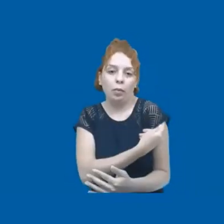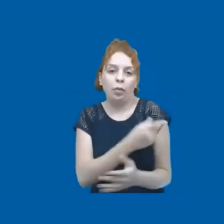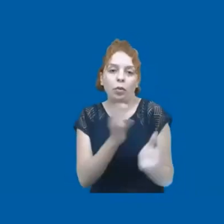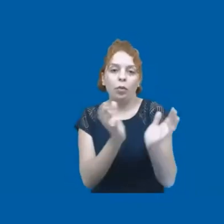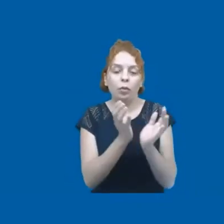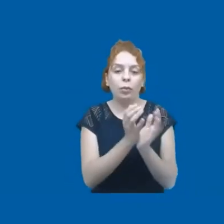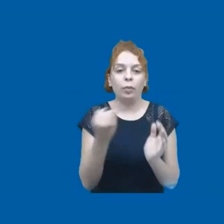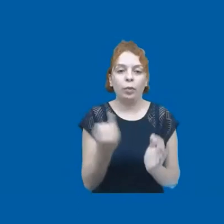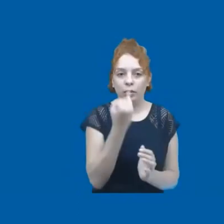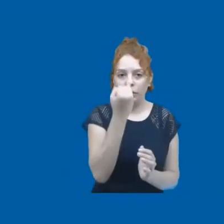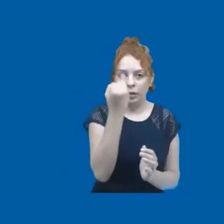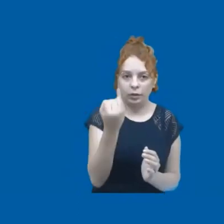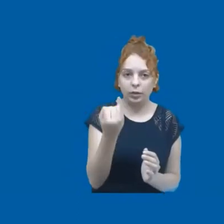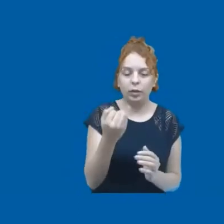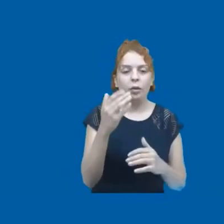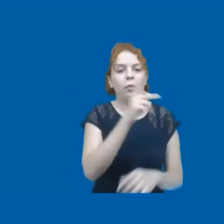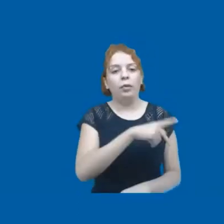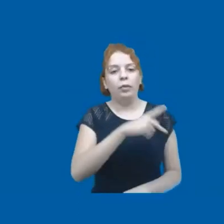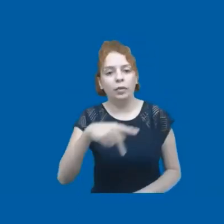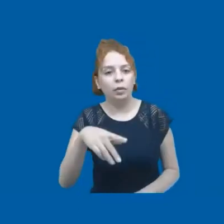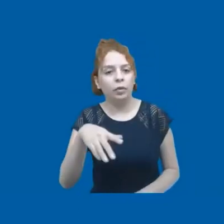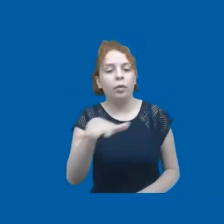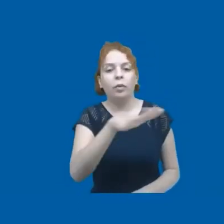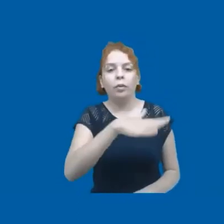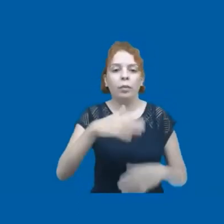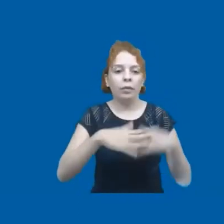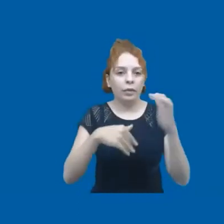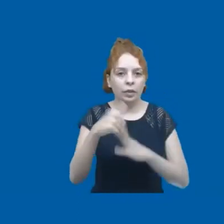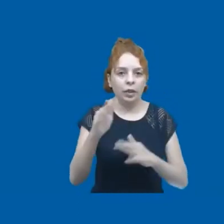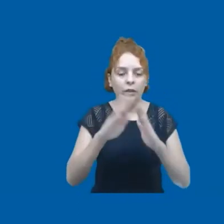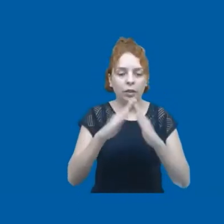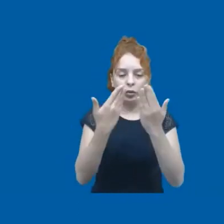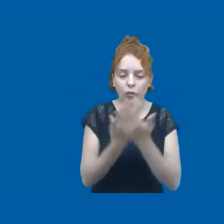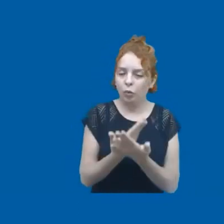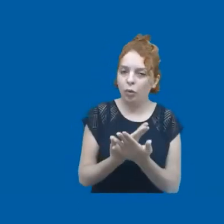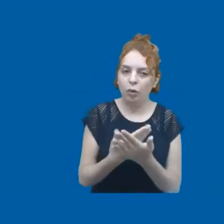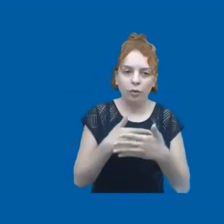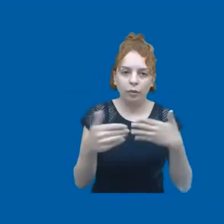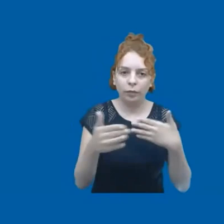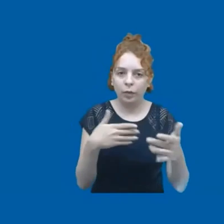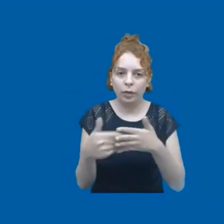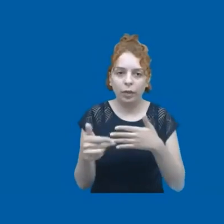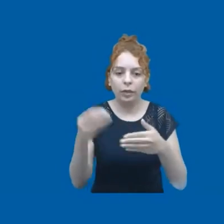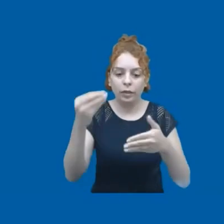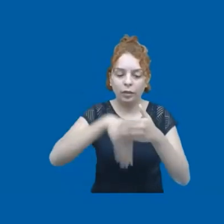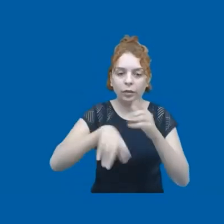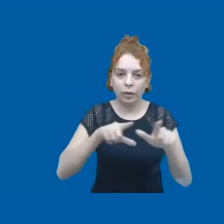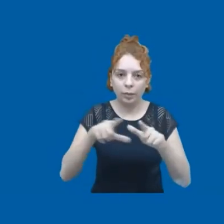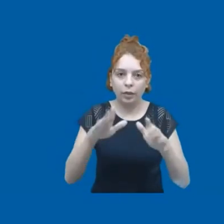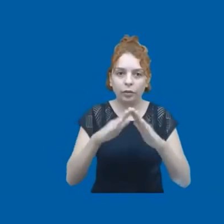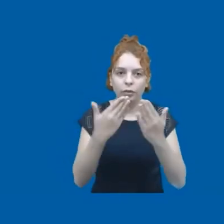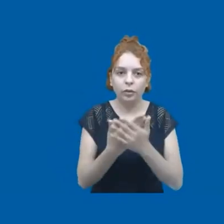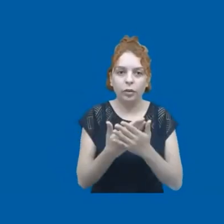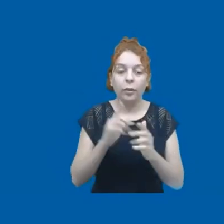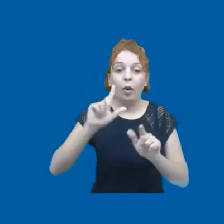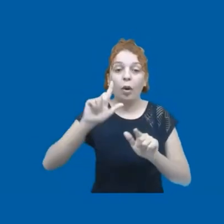professores, profissionais do contexto escolar, merendeiras, outros profissionais que trabalham na escola, mas outros países foram muito